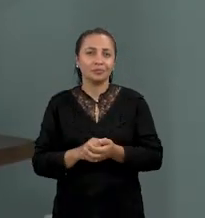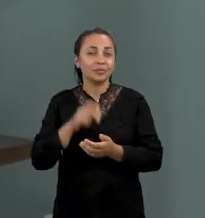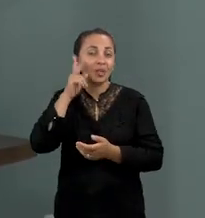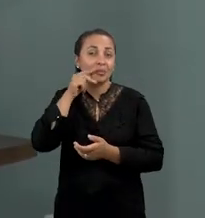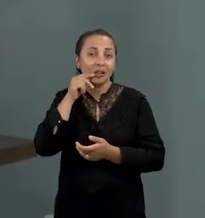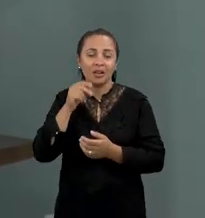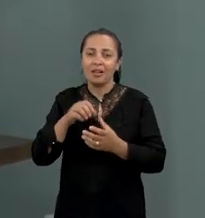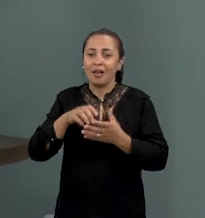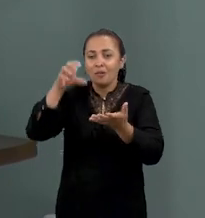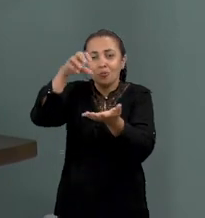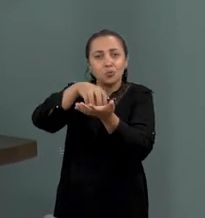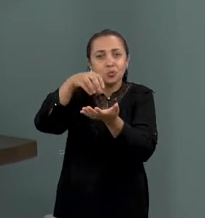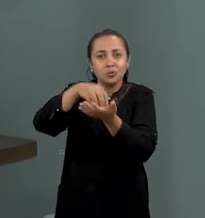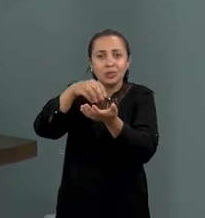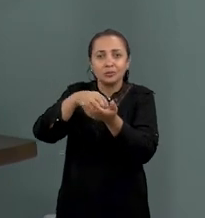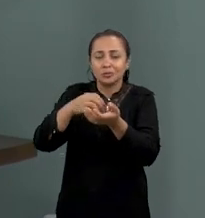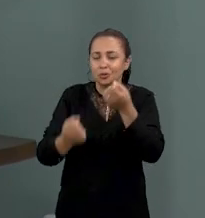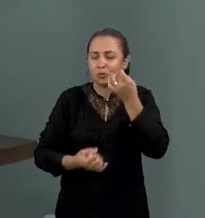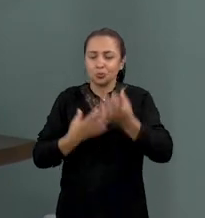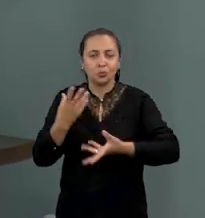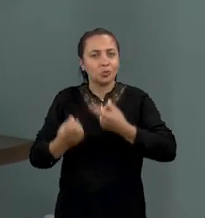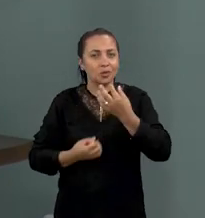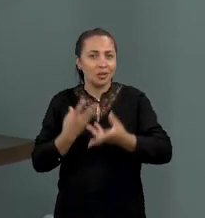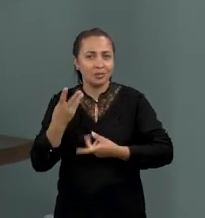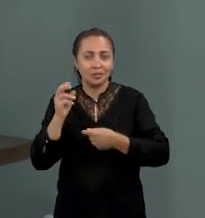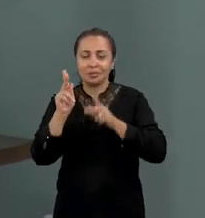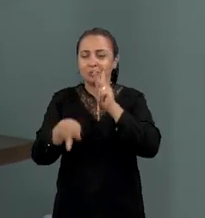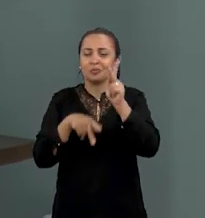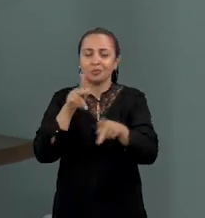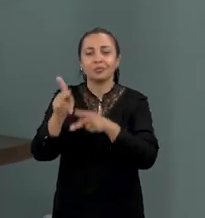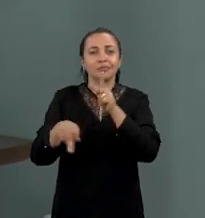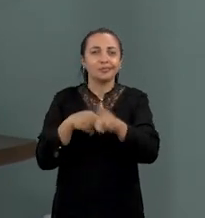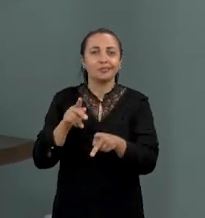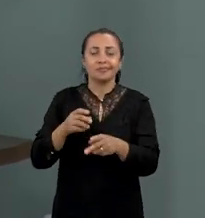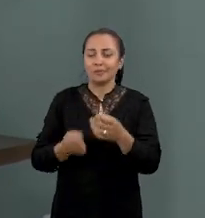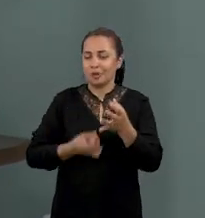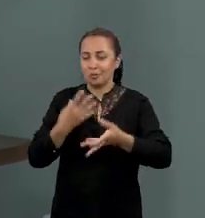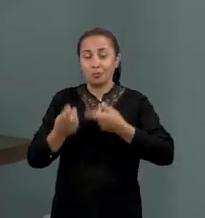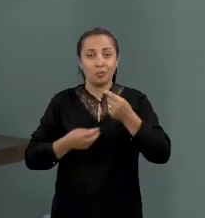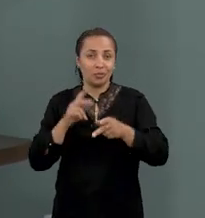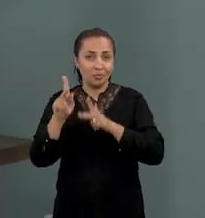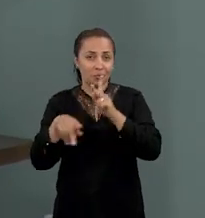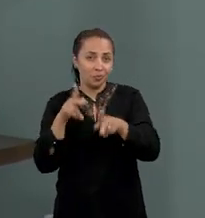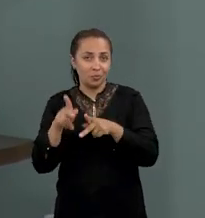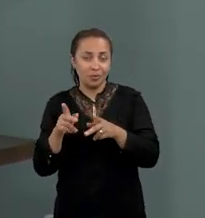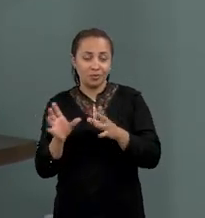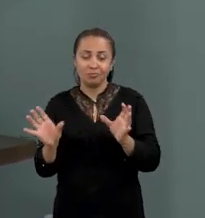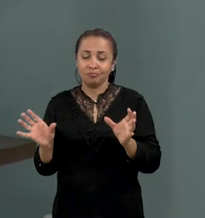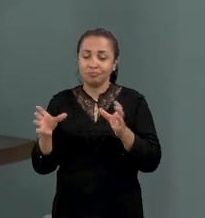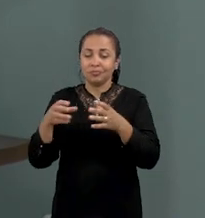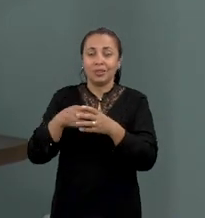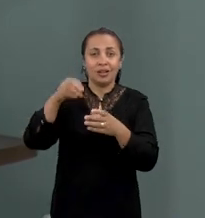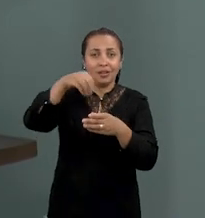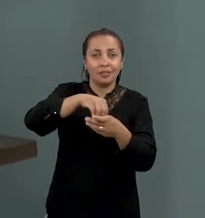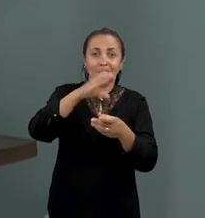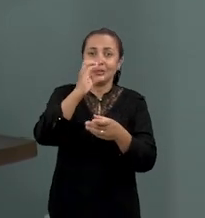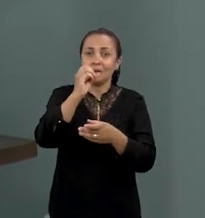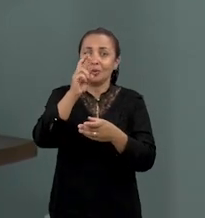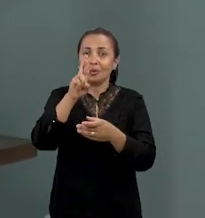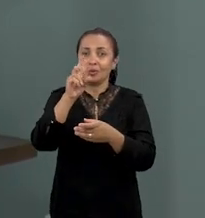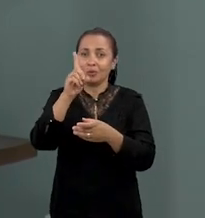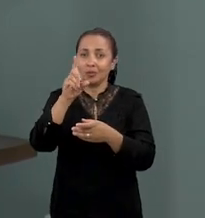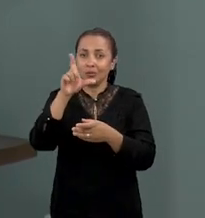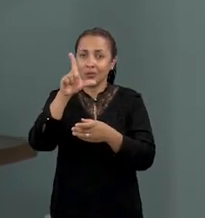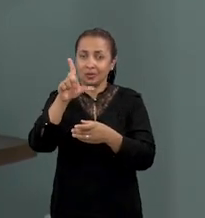de poesia popular, né? E a poesia popular acaba contemplando o cordel. O cordel é poesia